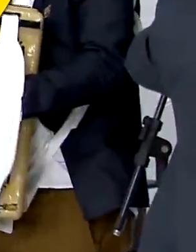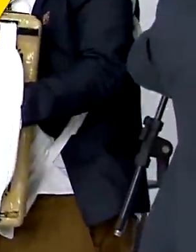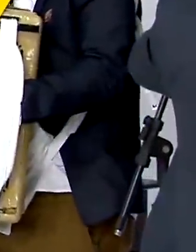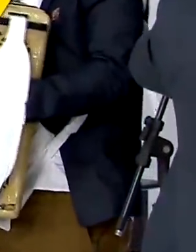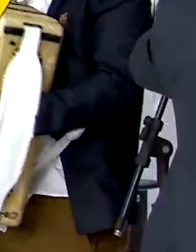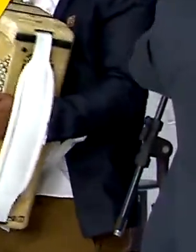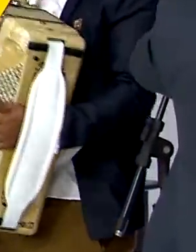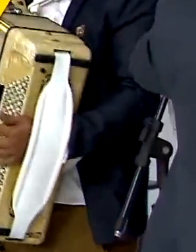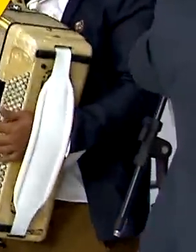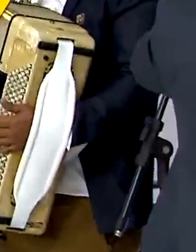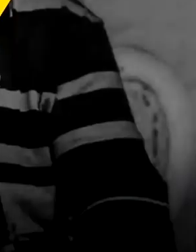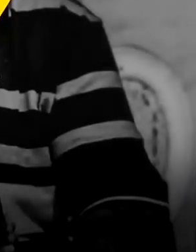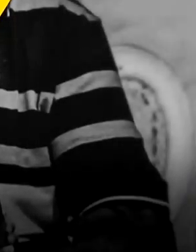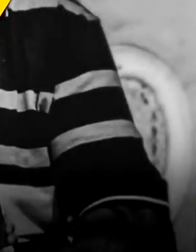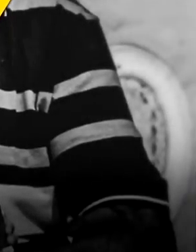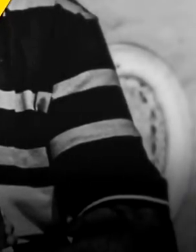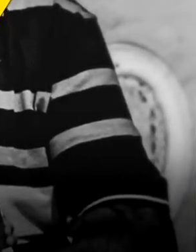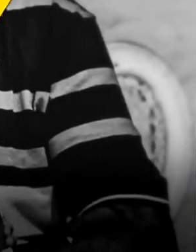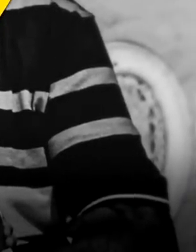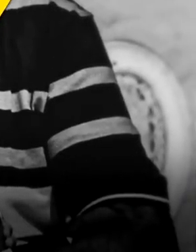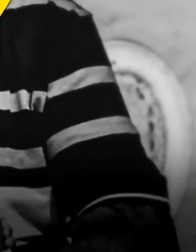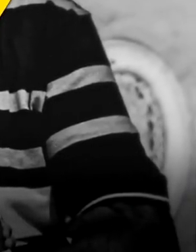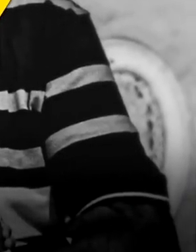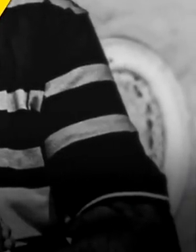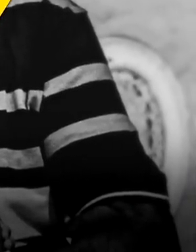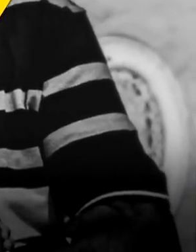tu vem se cá, mas eu, ô nenê... Tchau, Tchau,